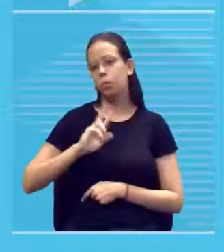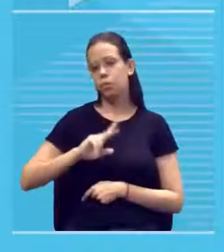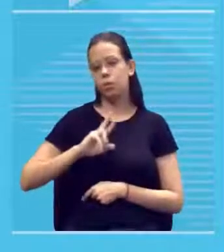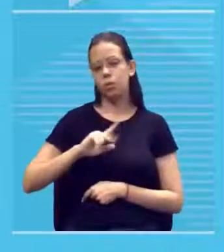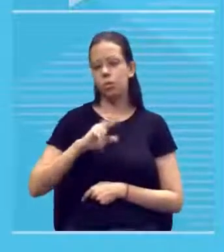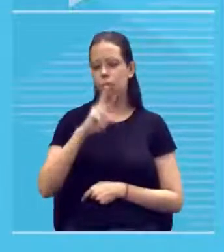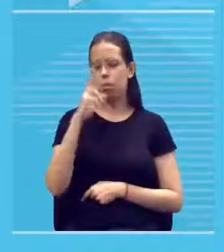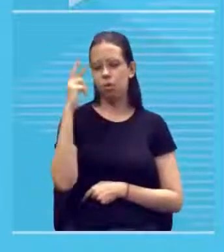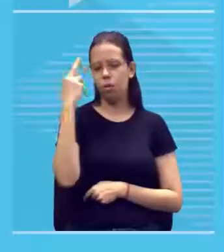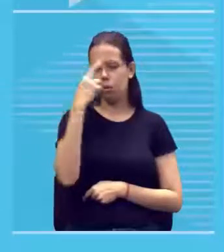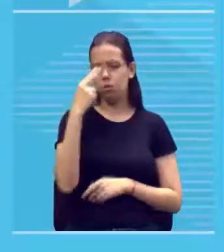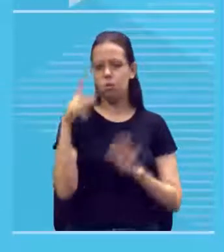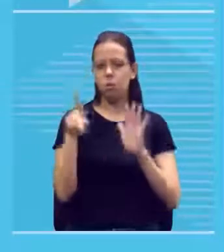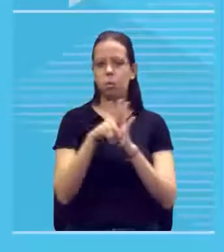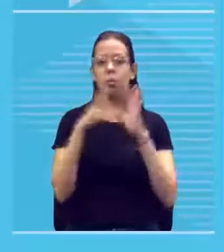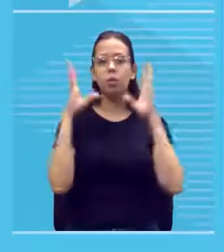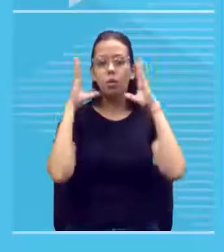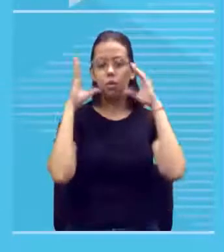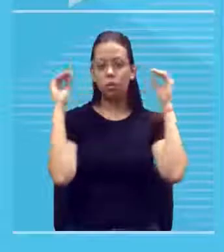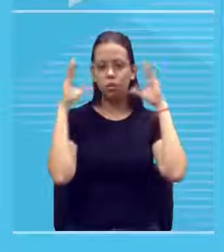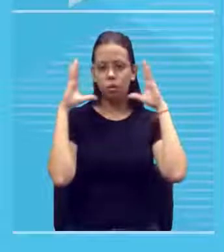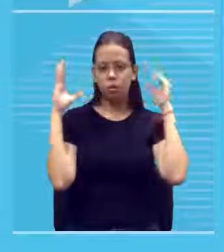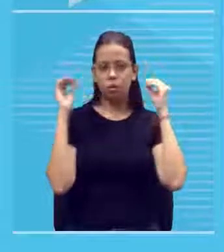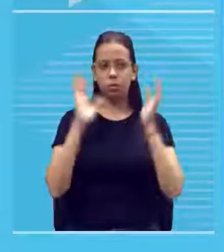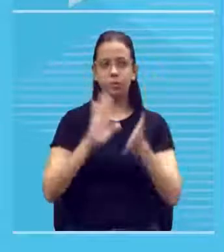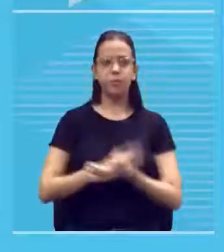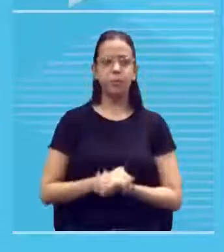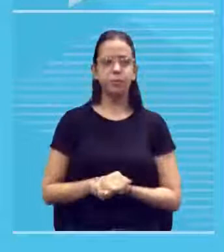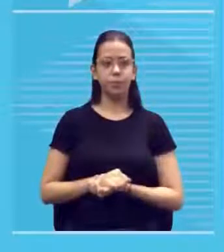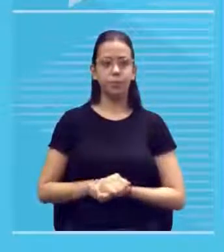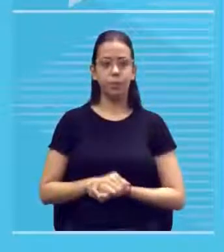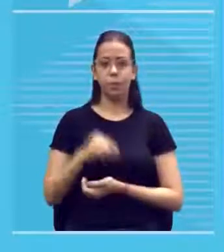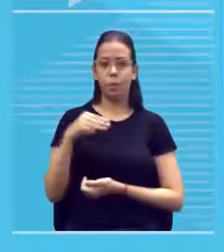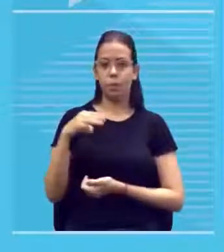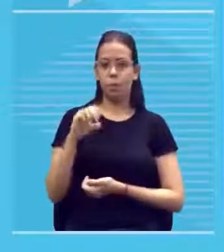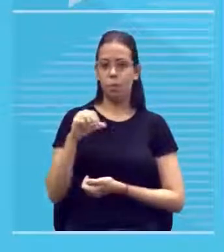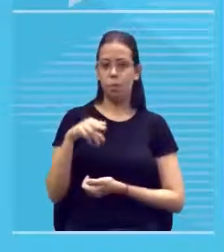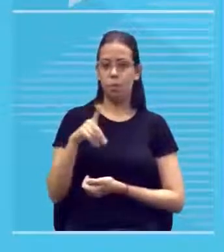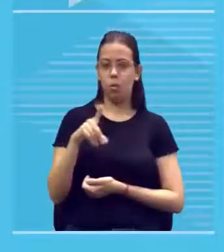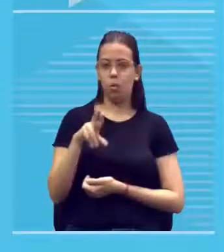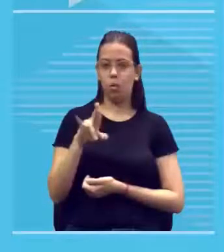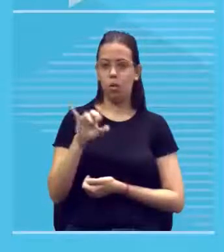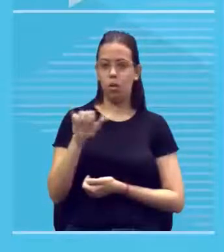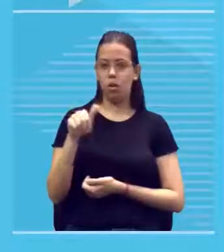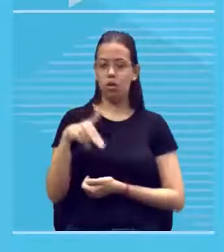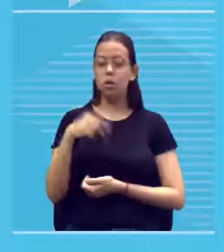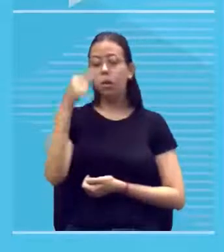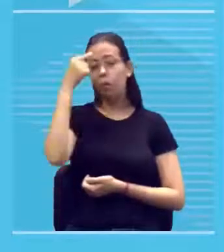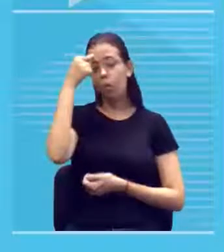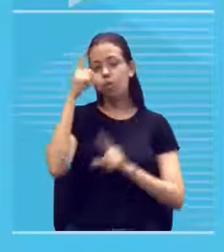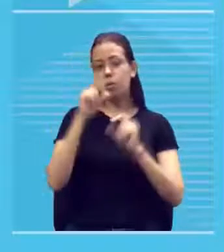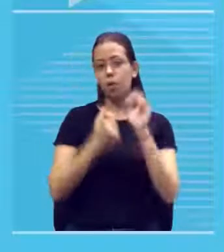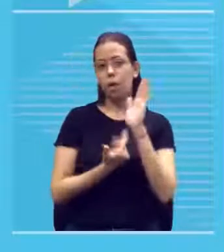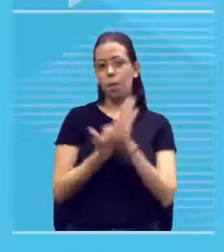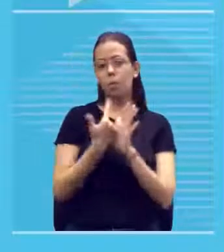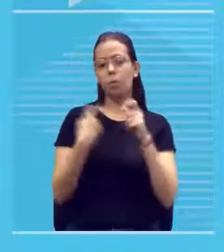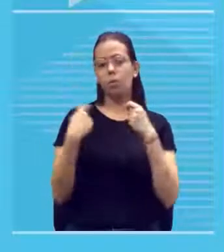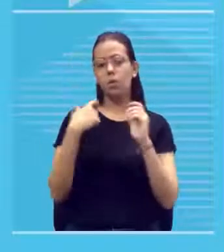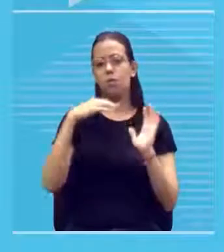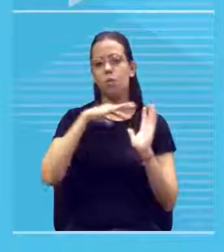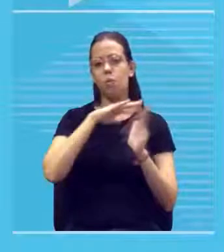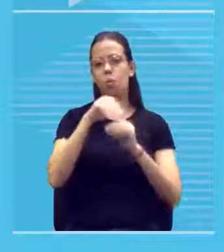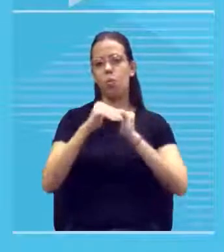era holandês o Pierre Mondrian que enfiou na cabeça que a pintura tinha que ser universal